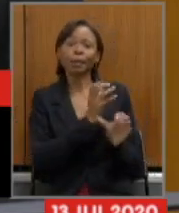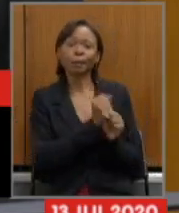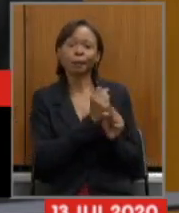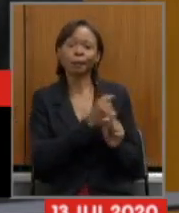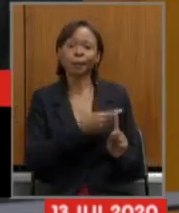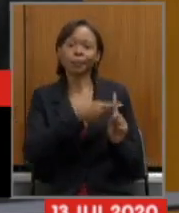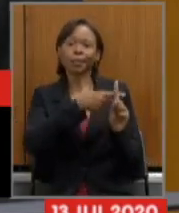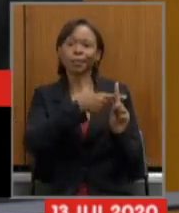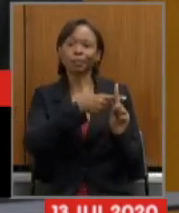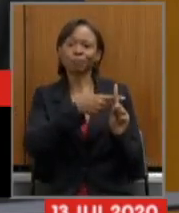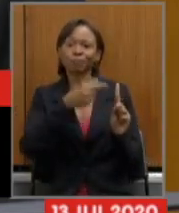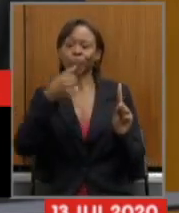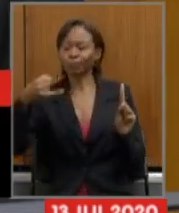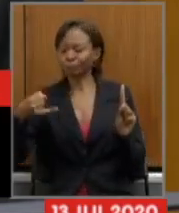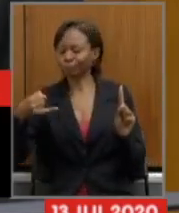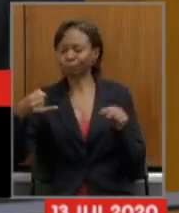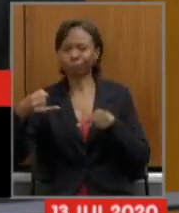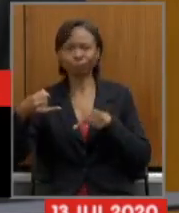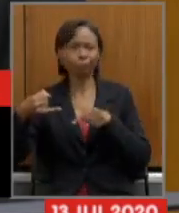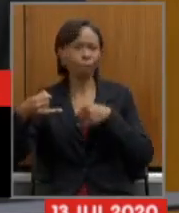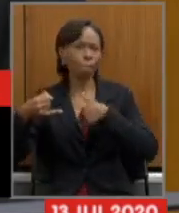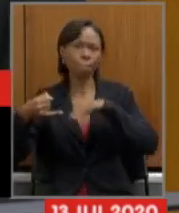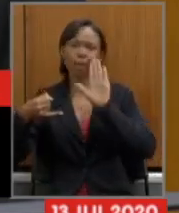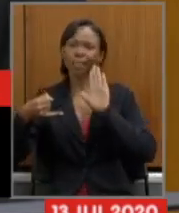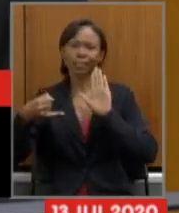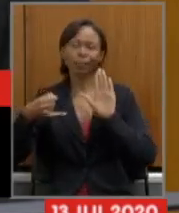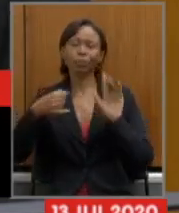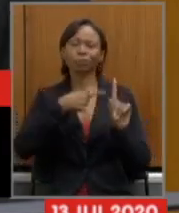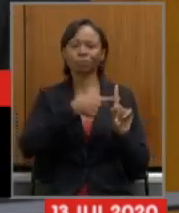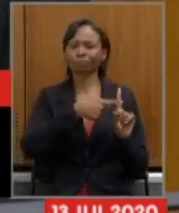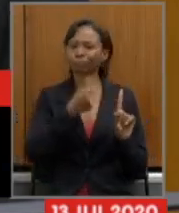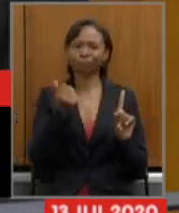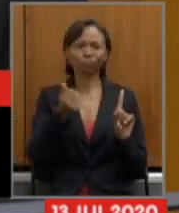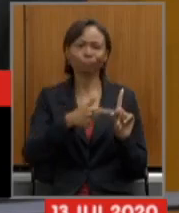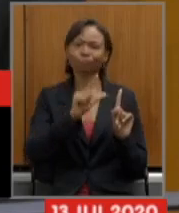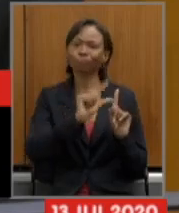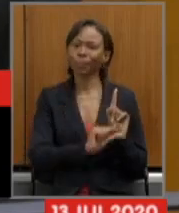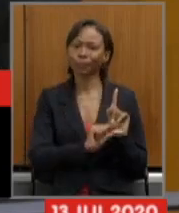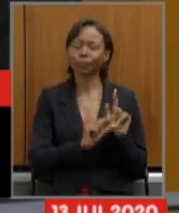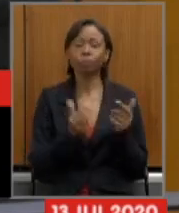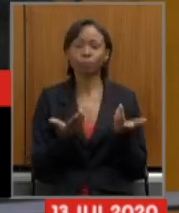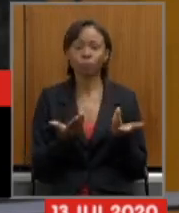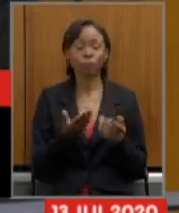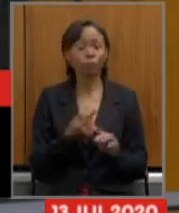Mas podemos verificar que, no ano de 2019,